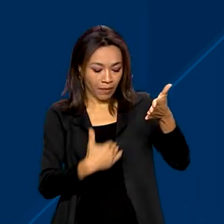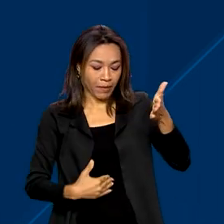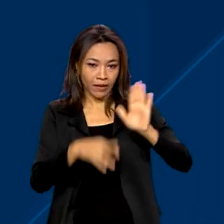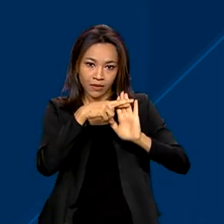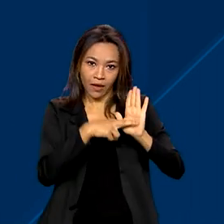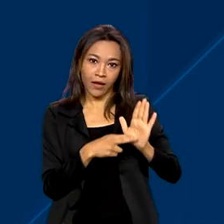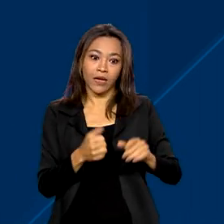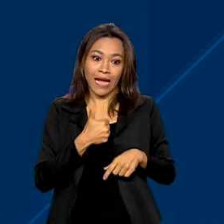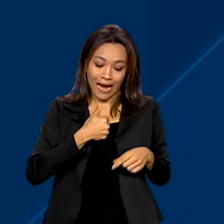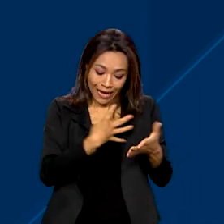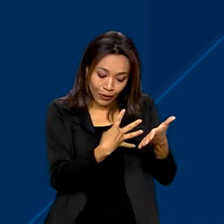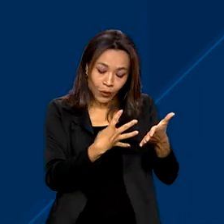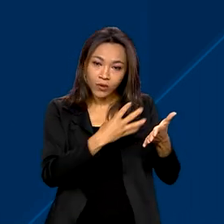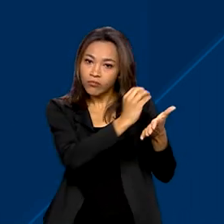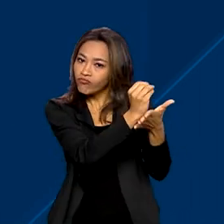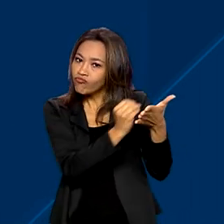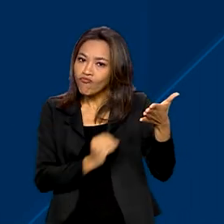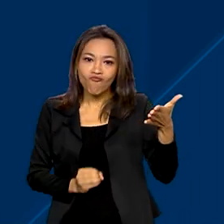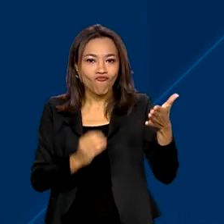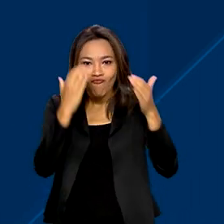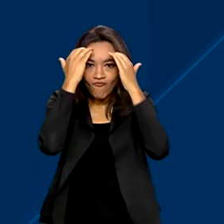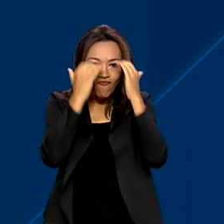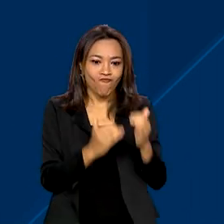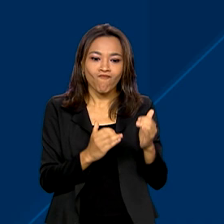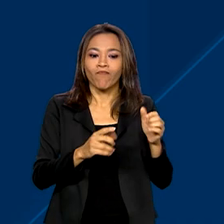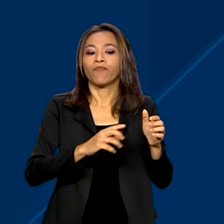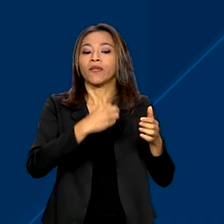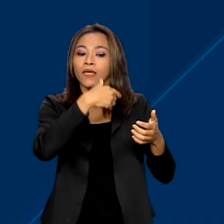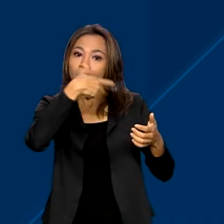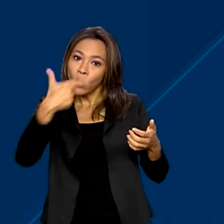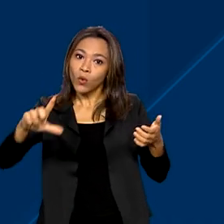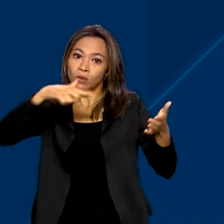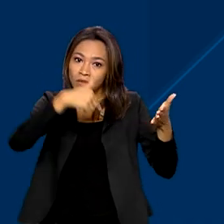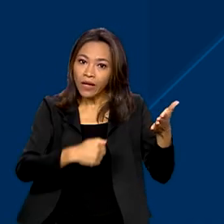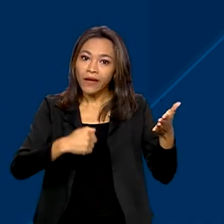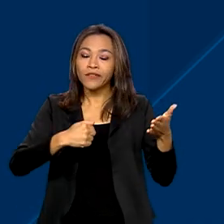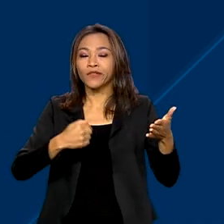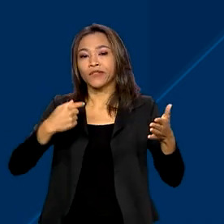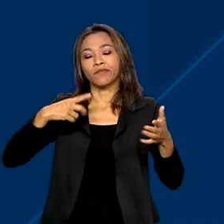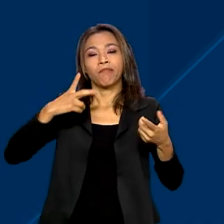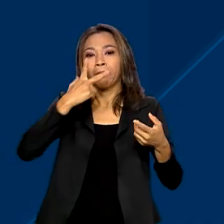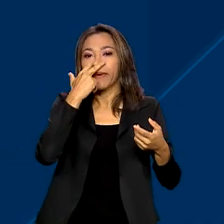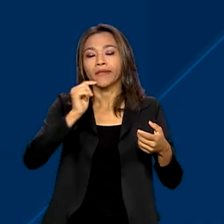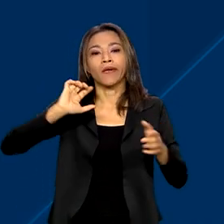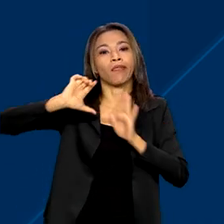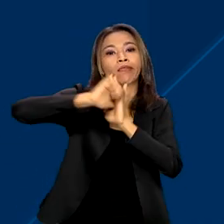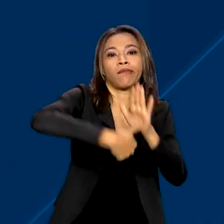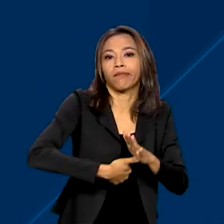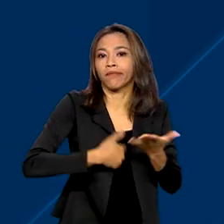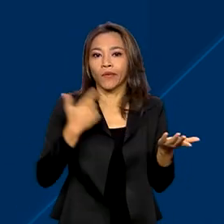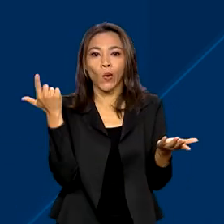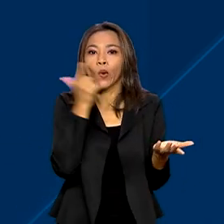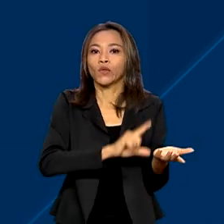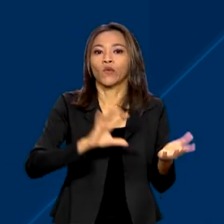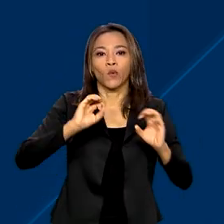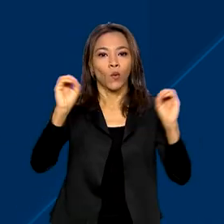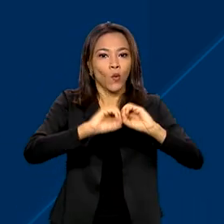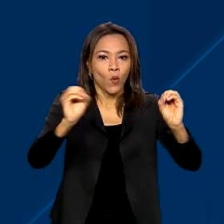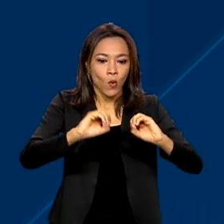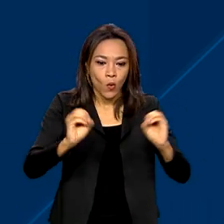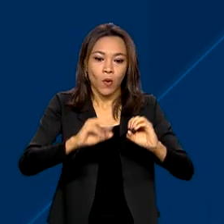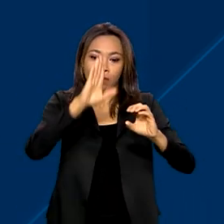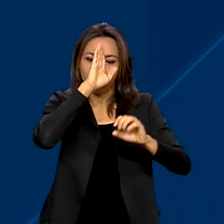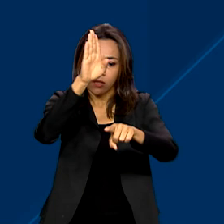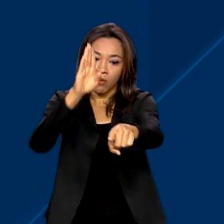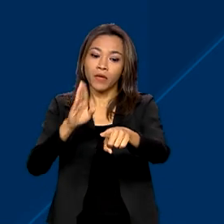não foram efetuadas e houve ainda retrocesso em outros sete pontos nos últimos anos, com destaque para a situação